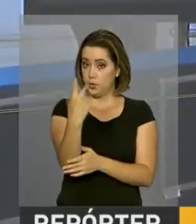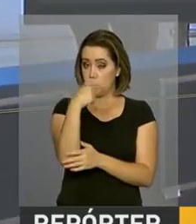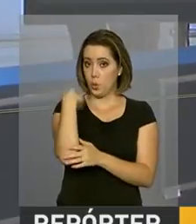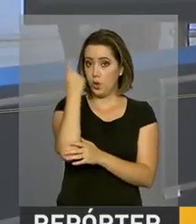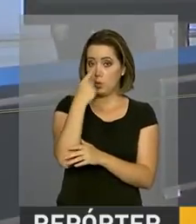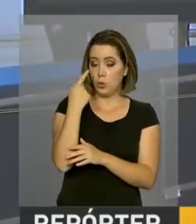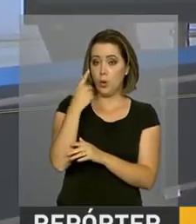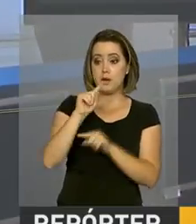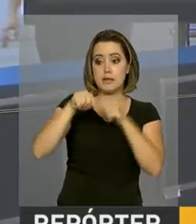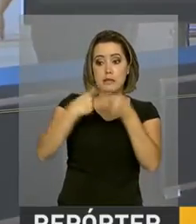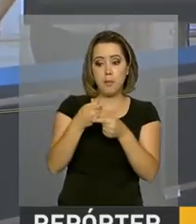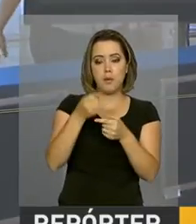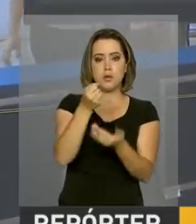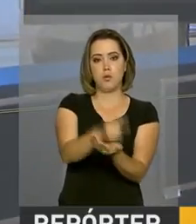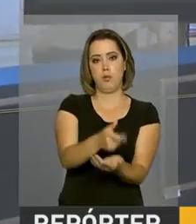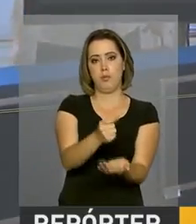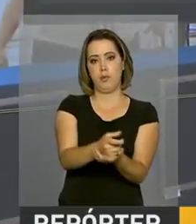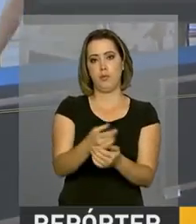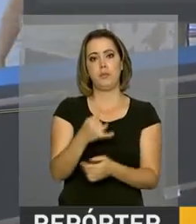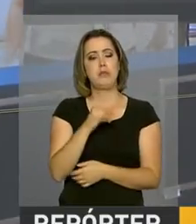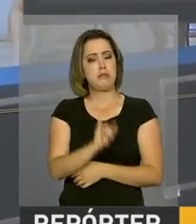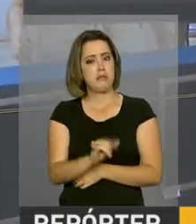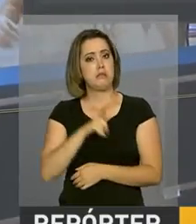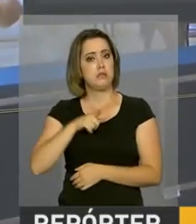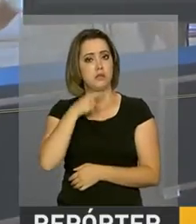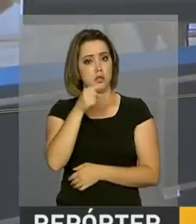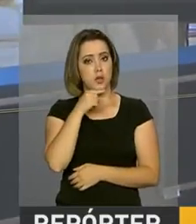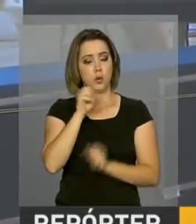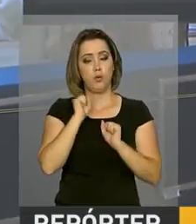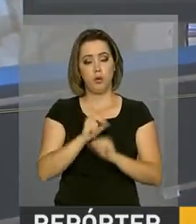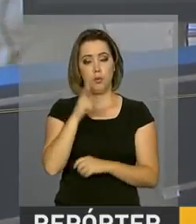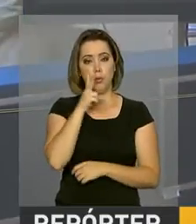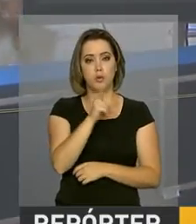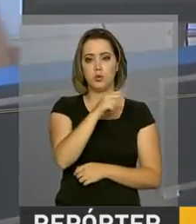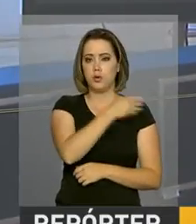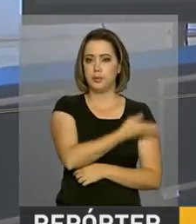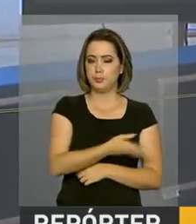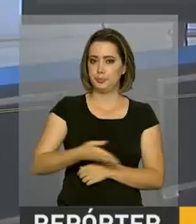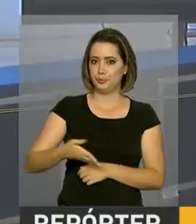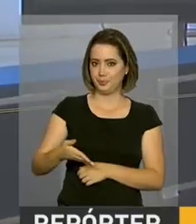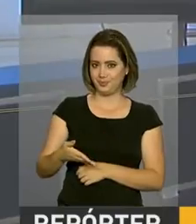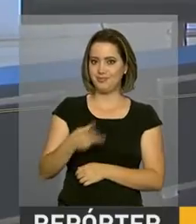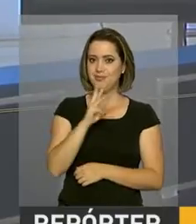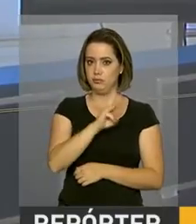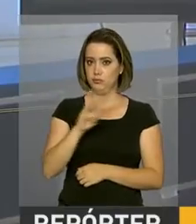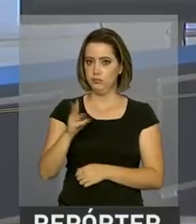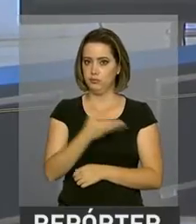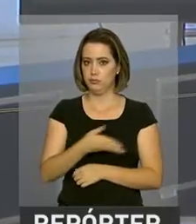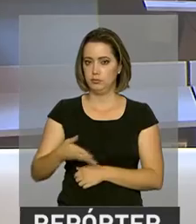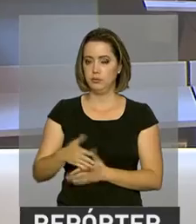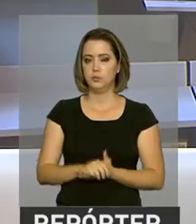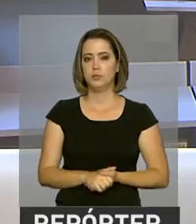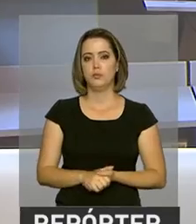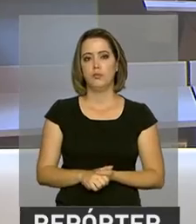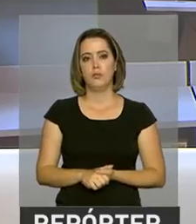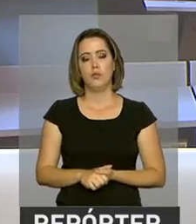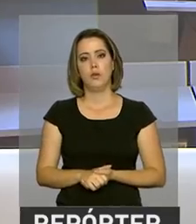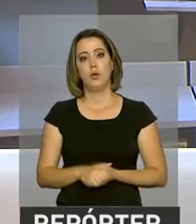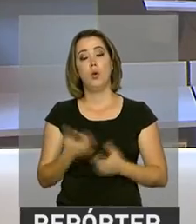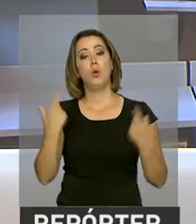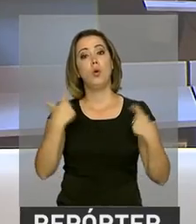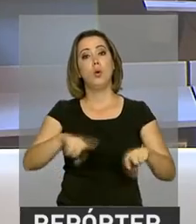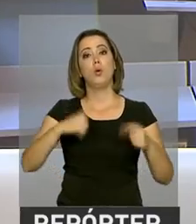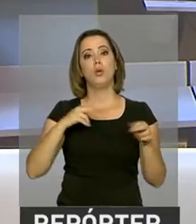página da ANAC na internet em www.anac.gov.br. Um